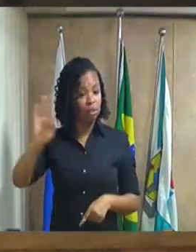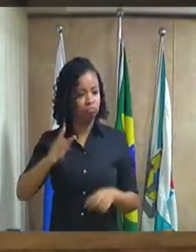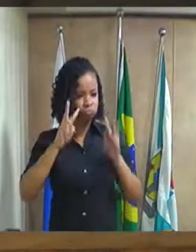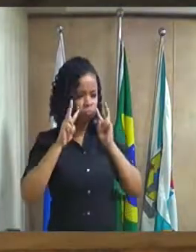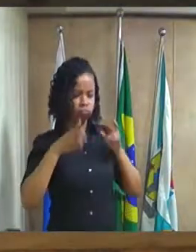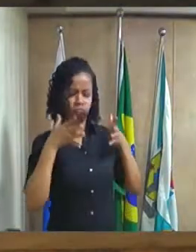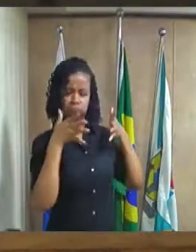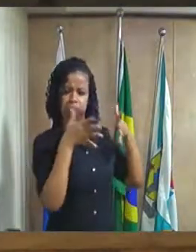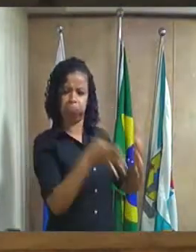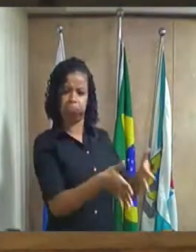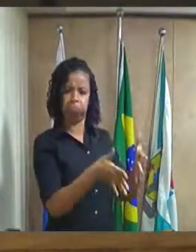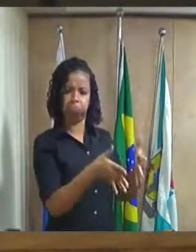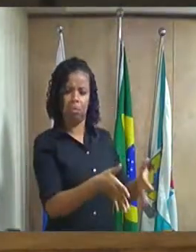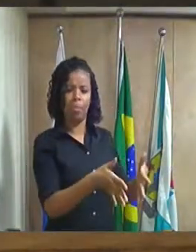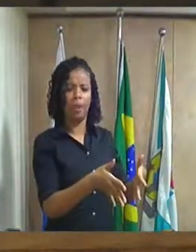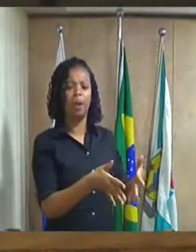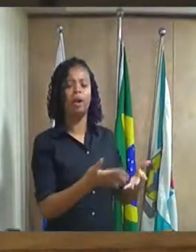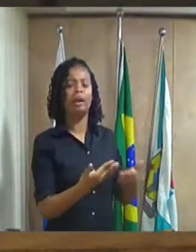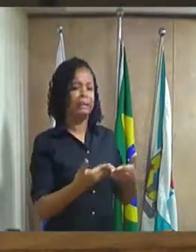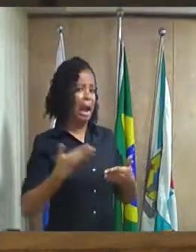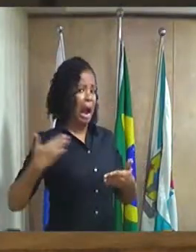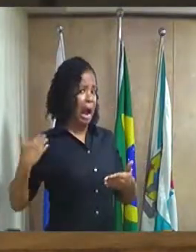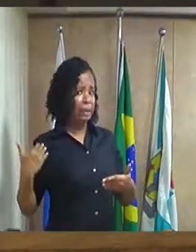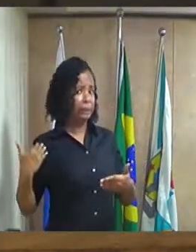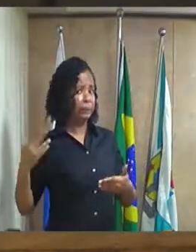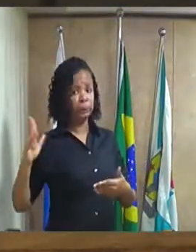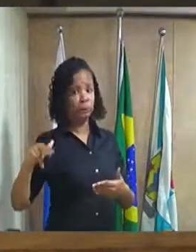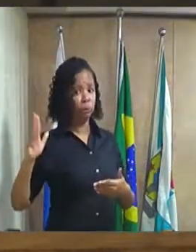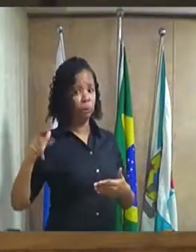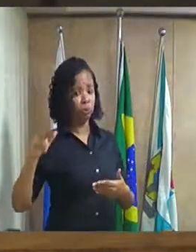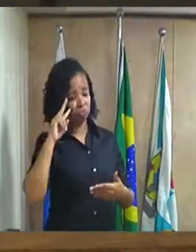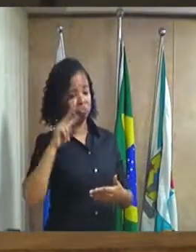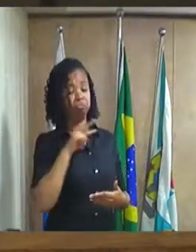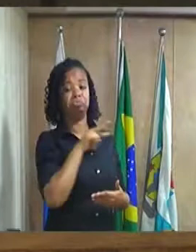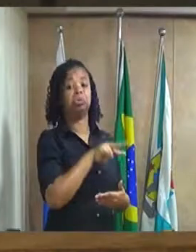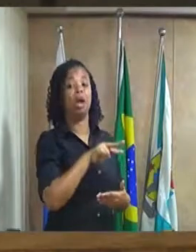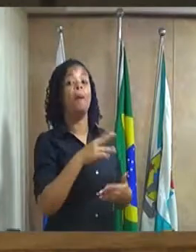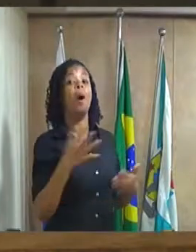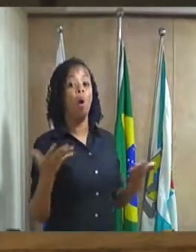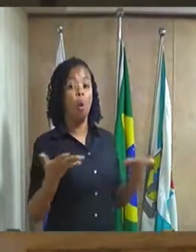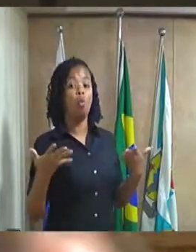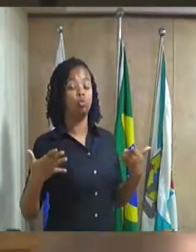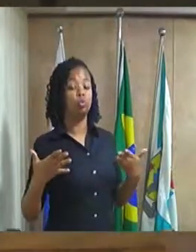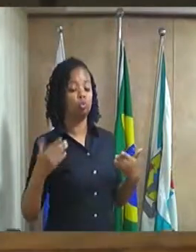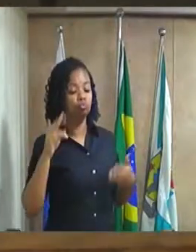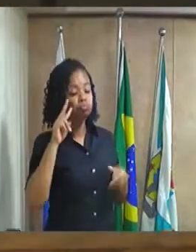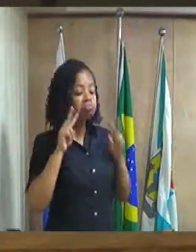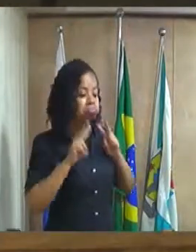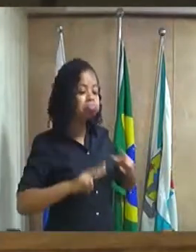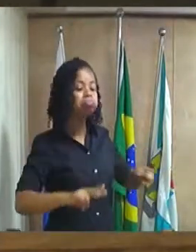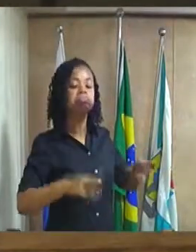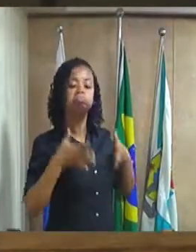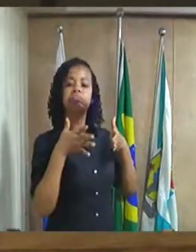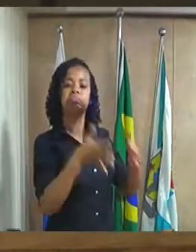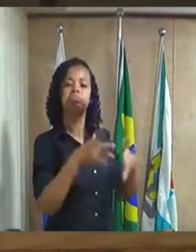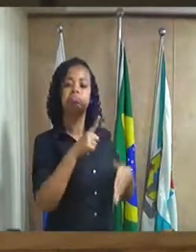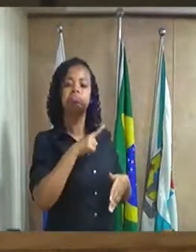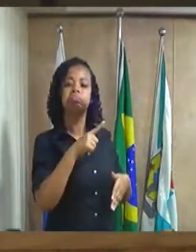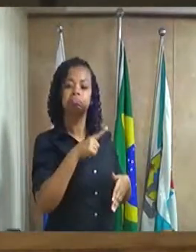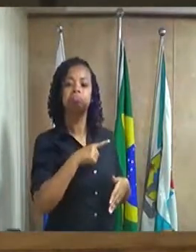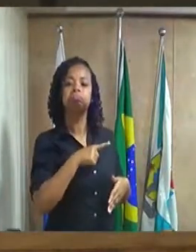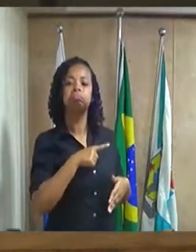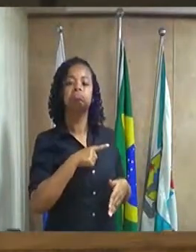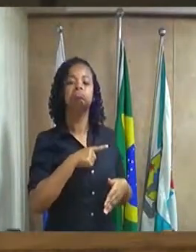nunca observadas em governos anteriores o Osto tem procurado apesar de